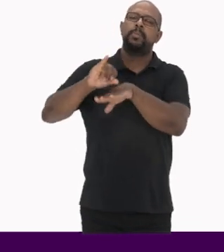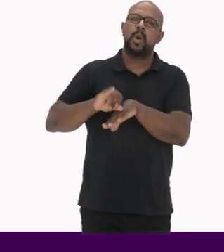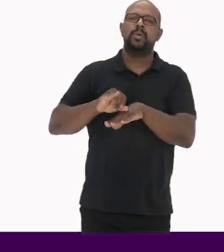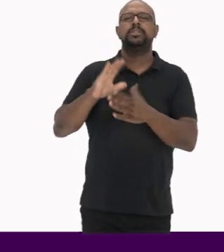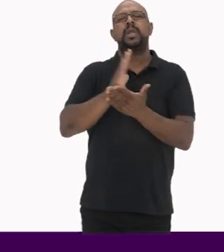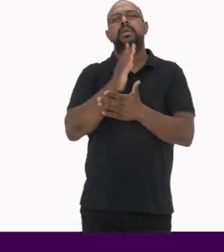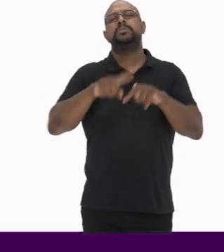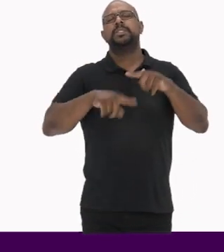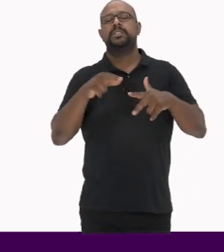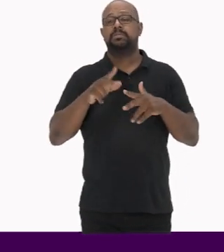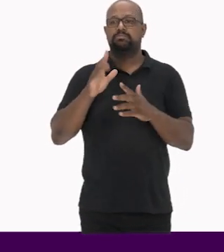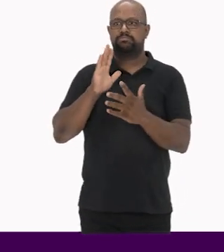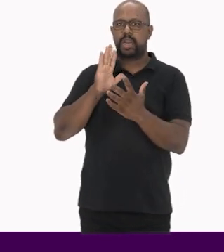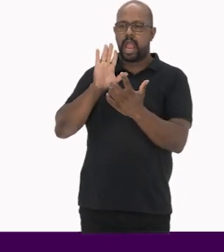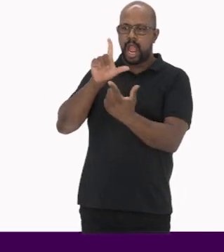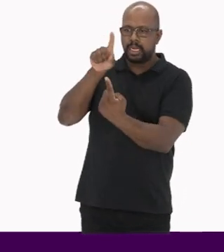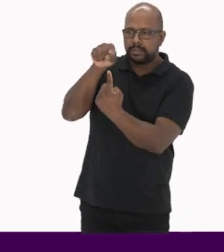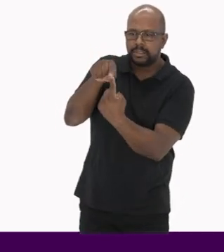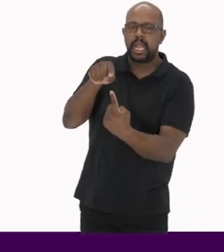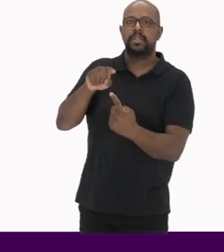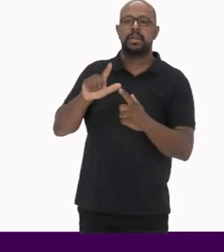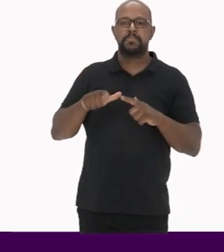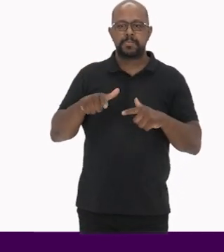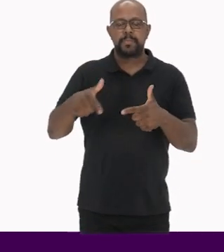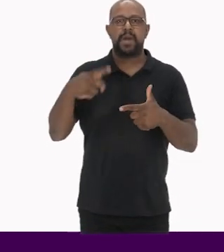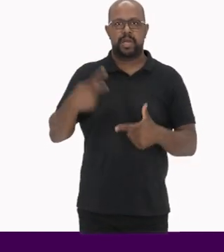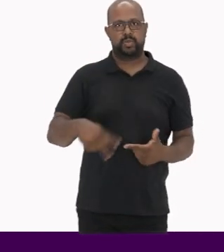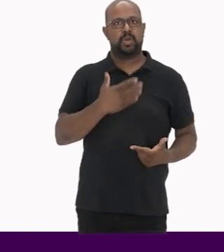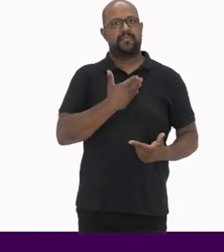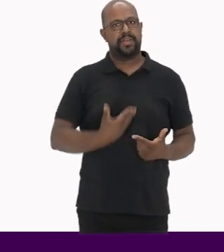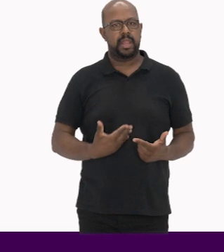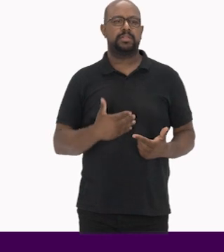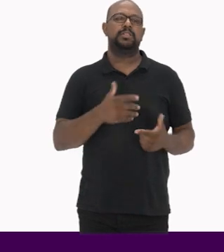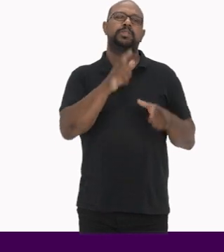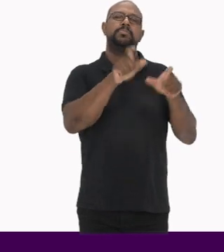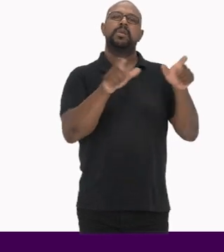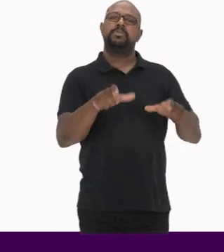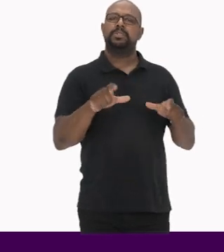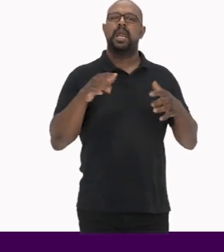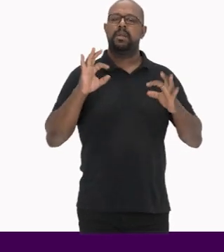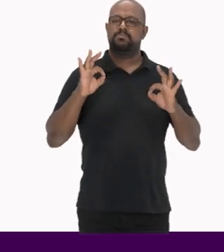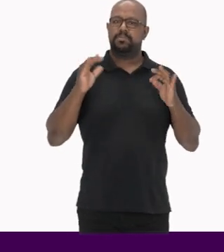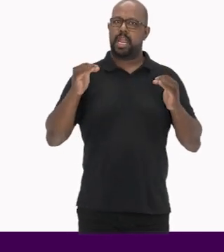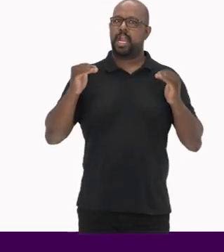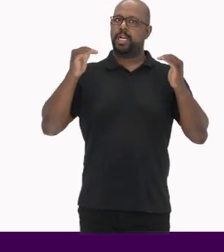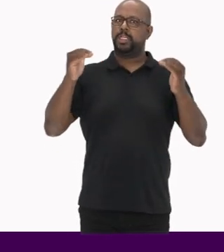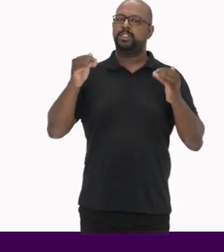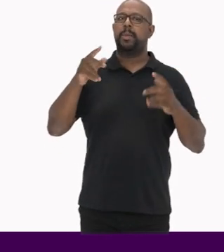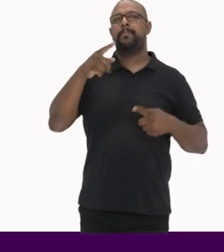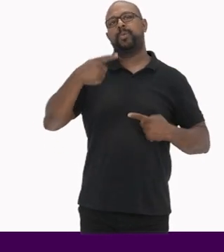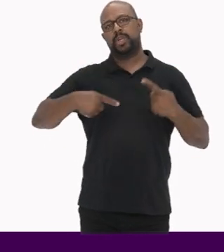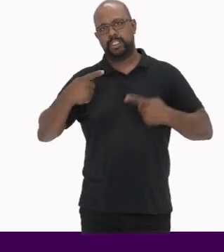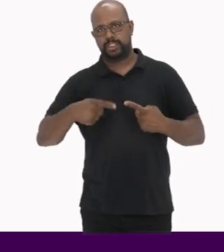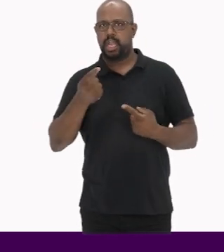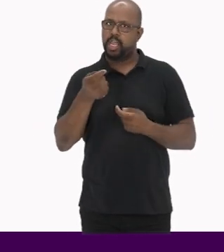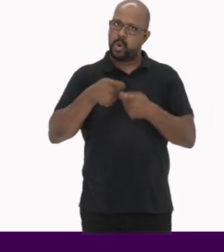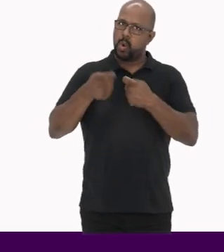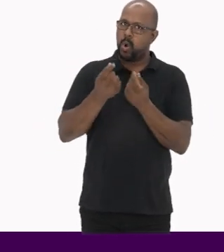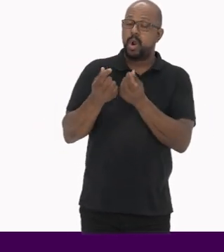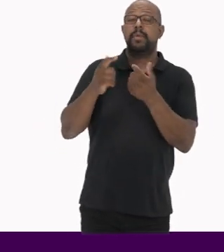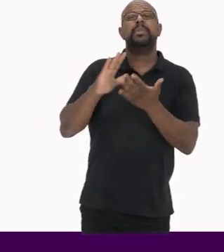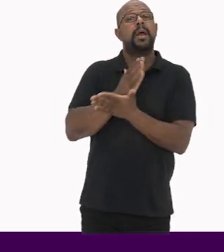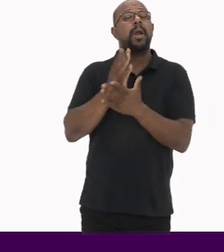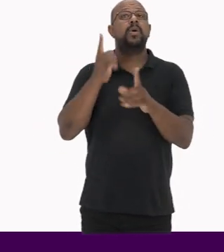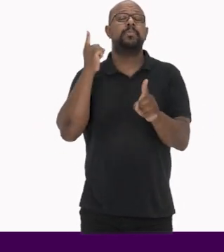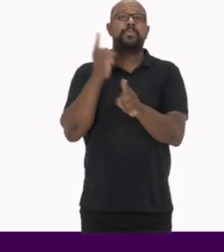relacionados aos grandes feitos do Estado E de membros da elite política e econômica Além das descobertas